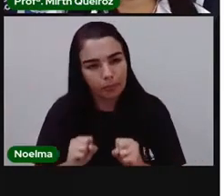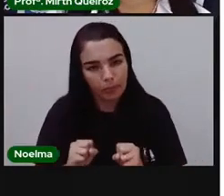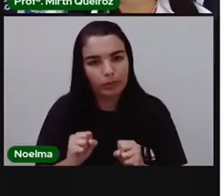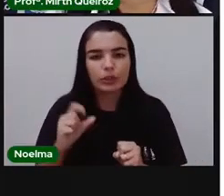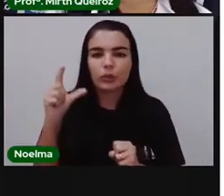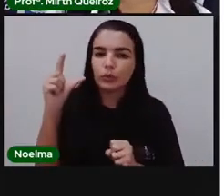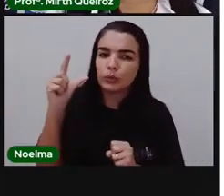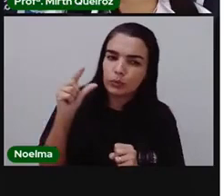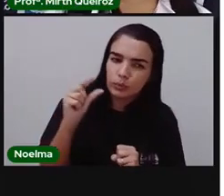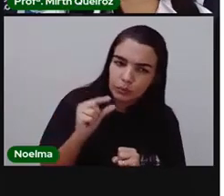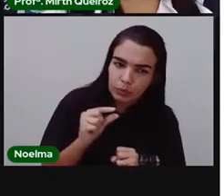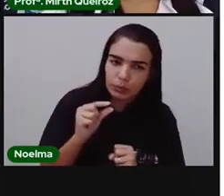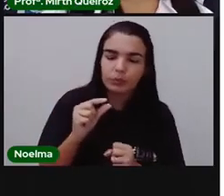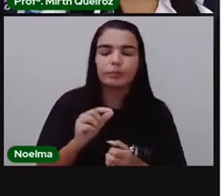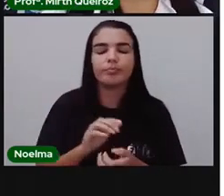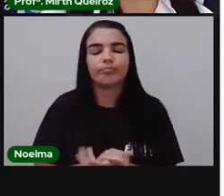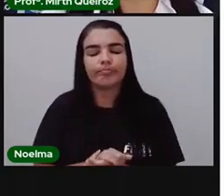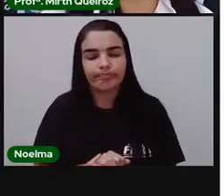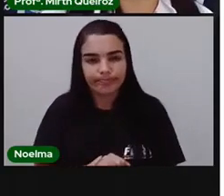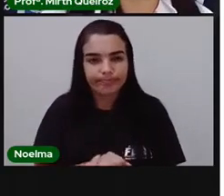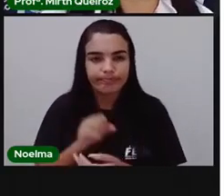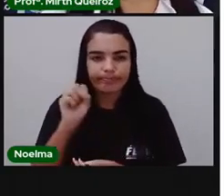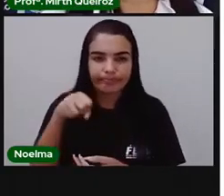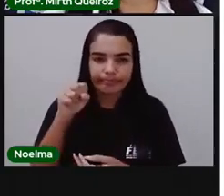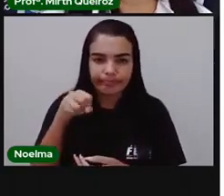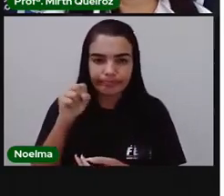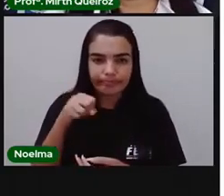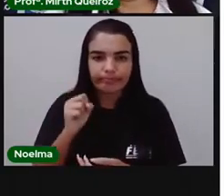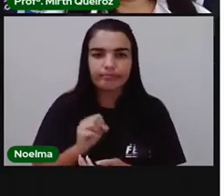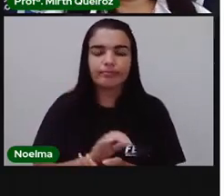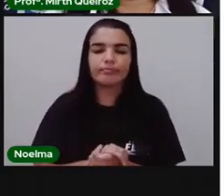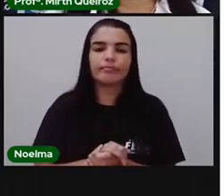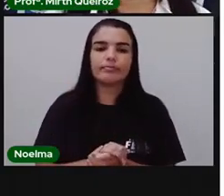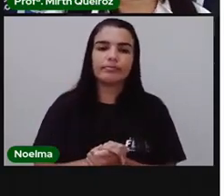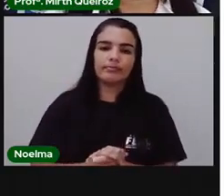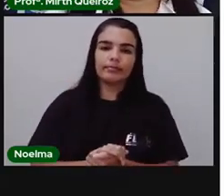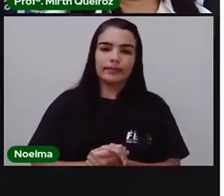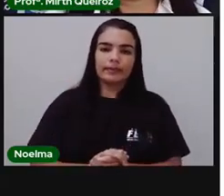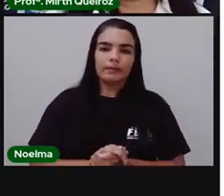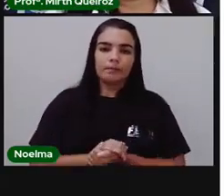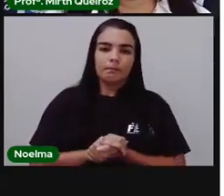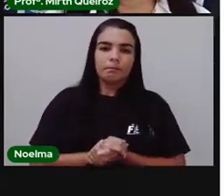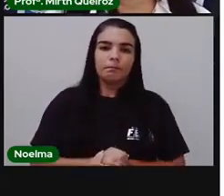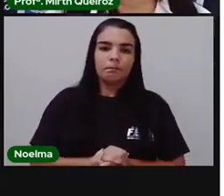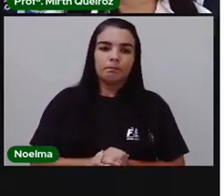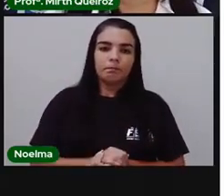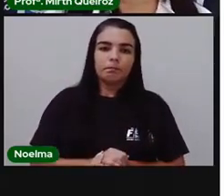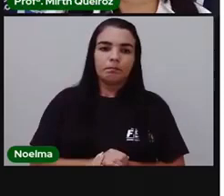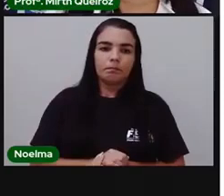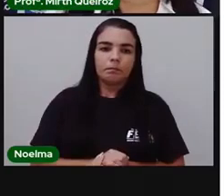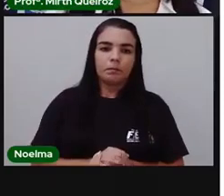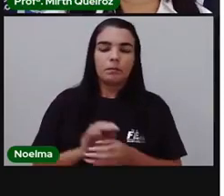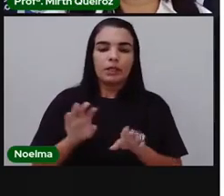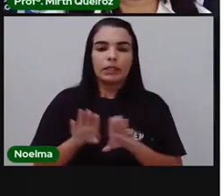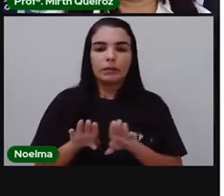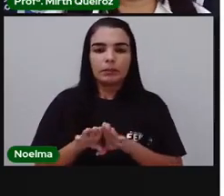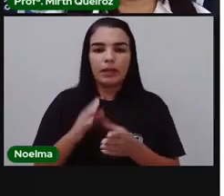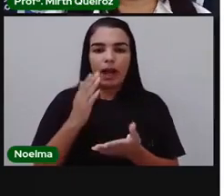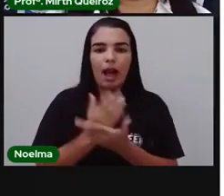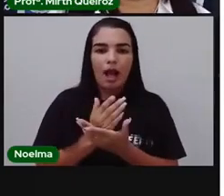animais, eles não conseguem se adaptar a esse ambiente, né? Super poluído, e acabar